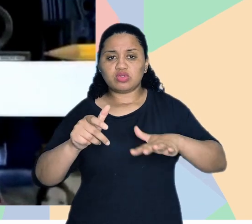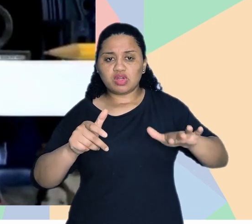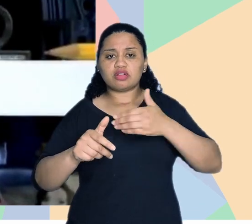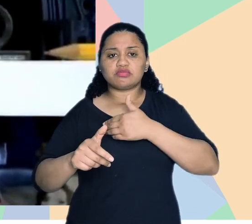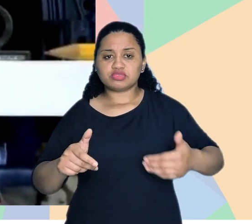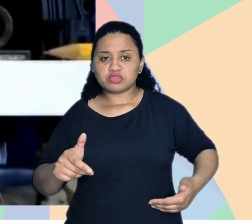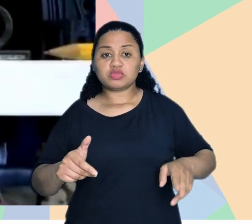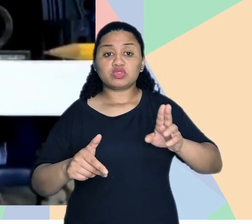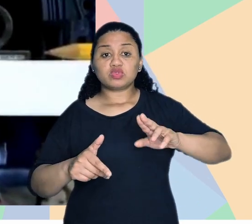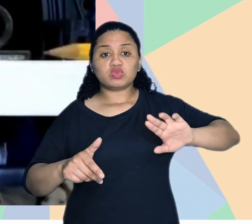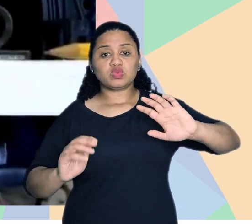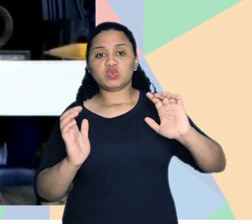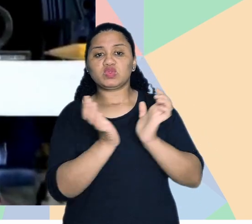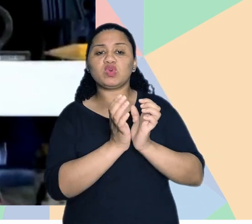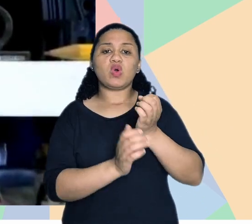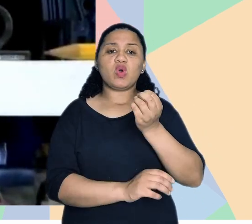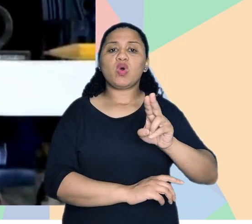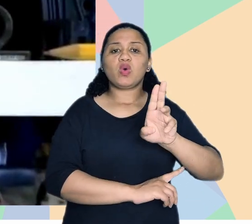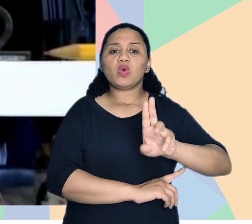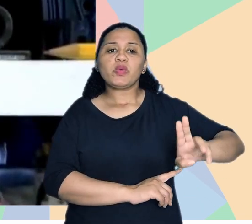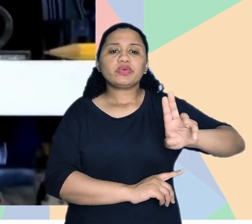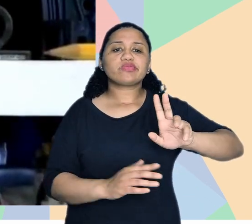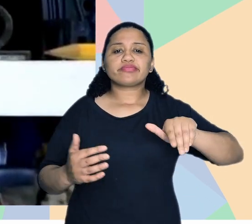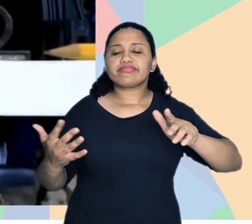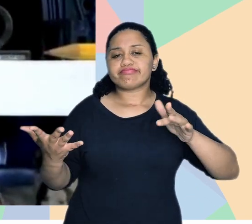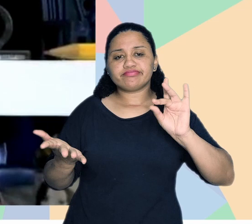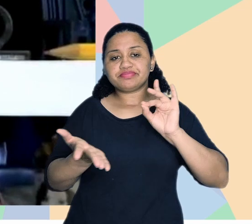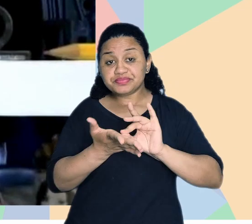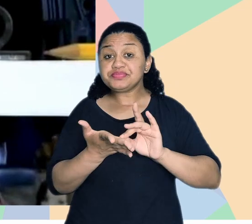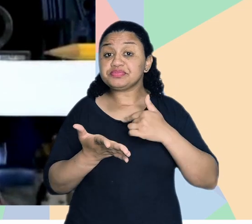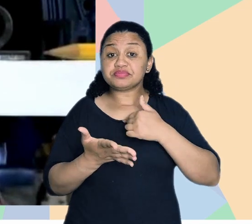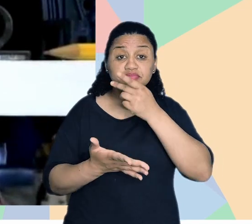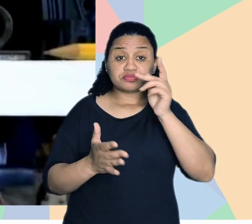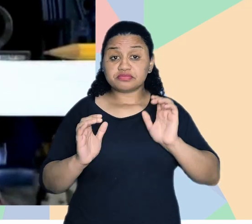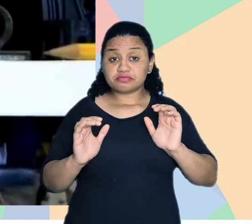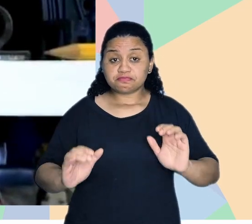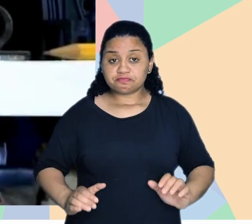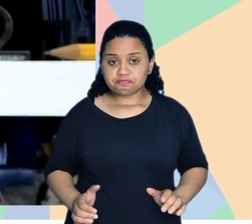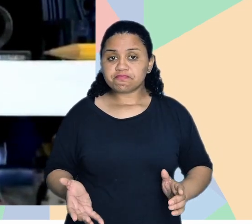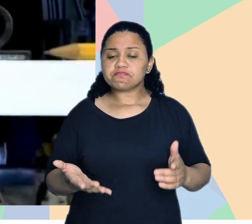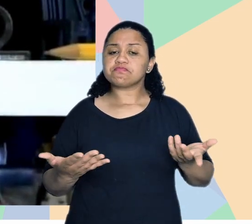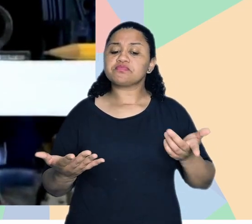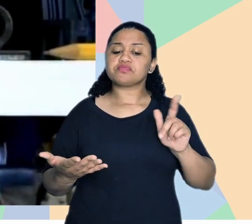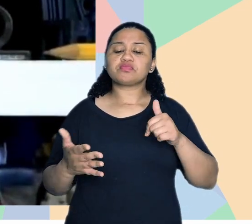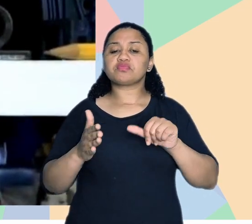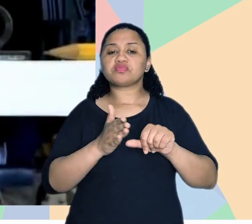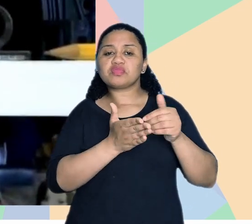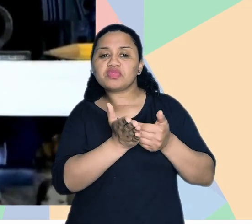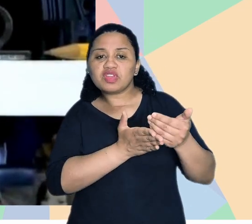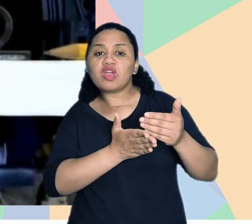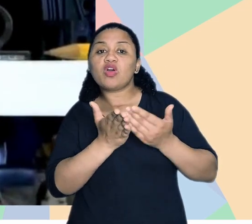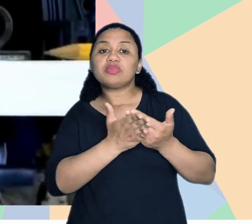está hoje, né, o nosso espaço público ou de uso coletivo ou de uso, né, realmente para os seus cidadãos, assim.